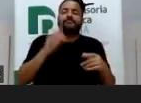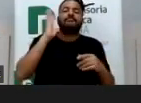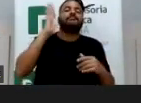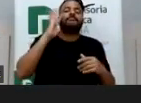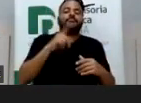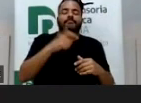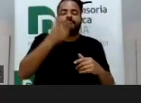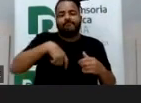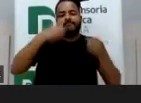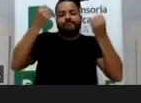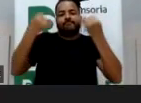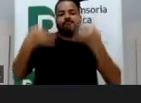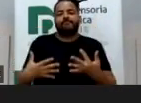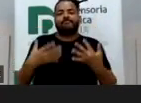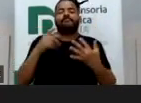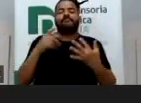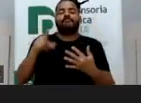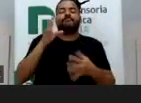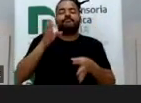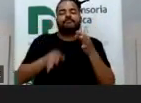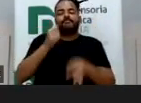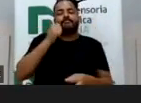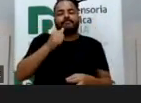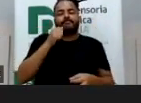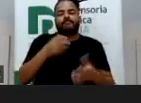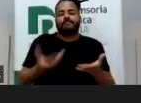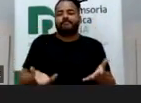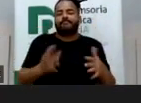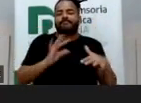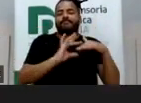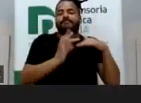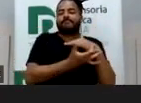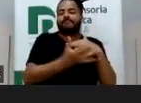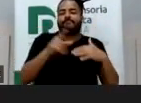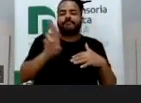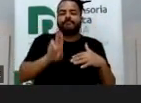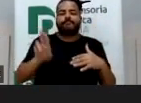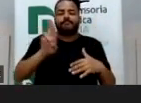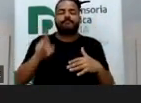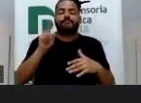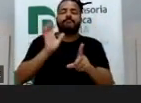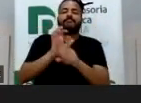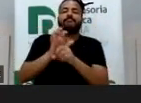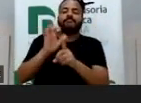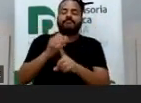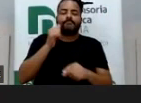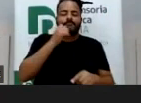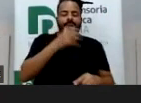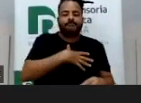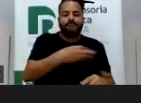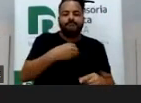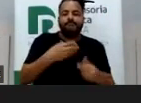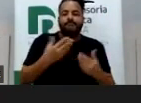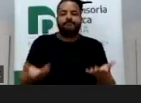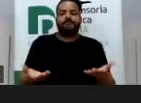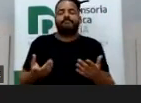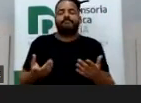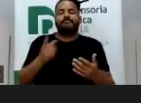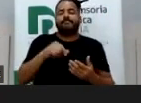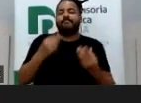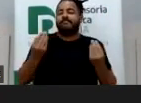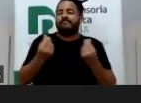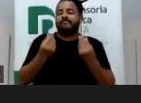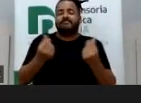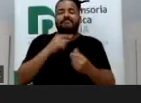explicar isso para uma juíza, porque tem aqui a rede social, está fazendo uma live, essa live influencia a filha, é muito sutil, muito